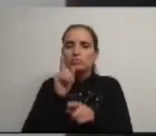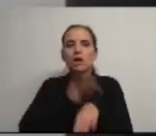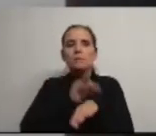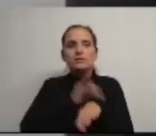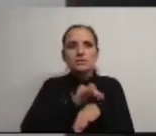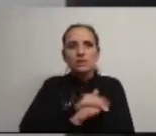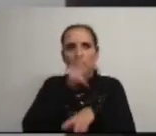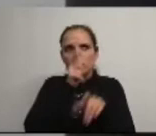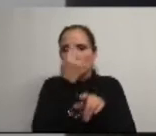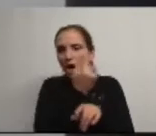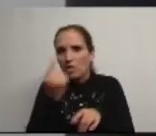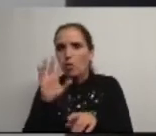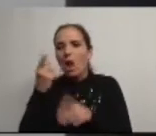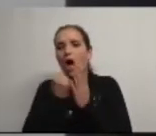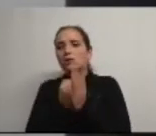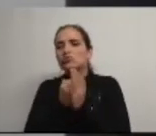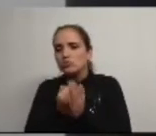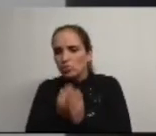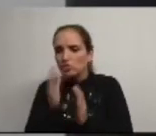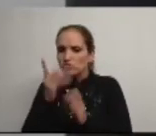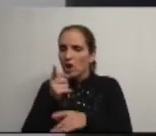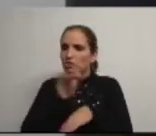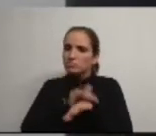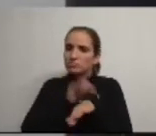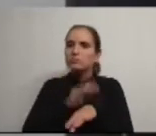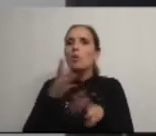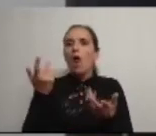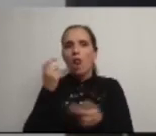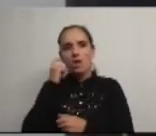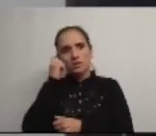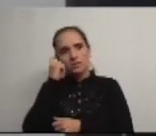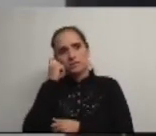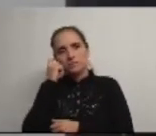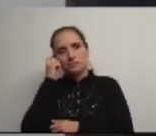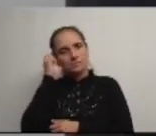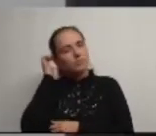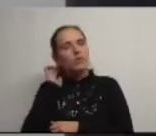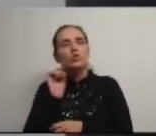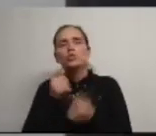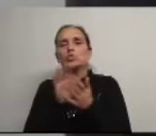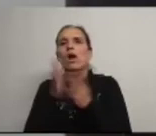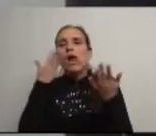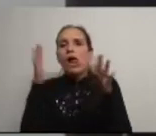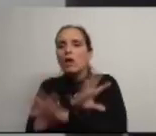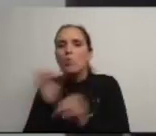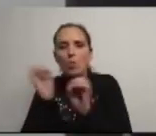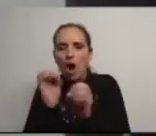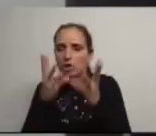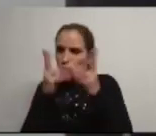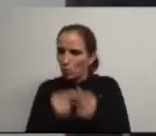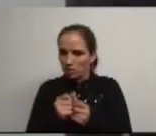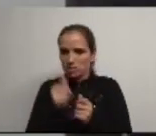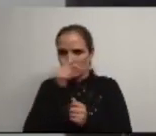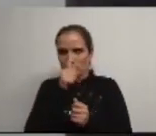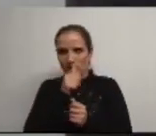Municipal quais as ajudas de custos decorrentes da representação da Assembleia tudo sem camuflagens noutras contas da atividade municipal